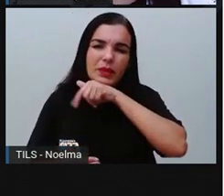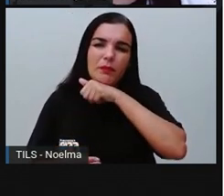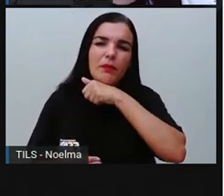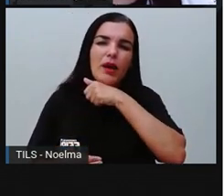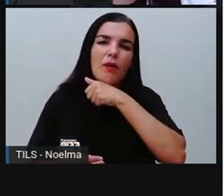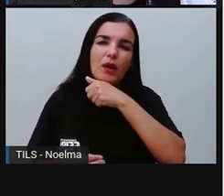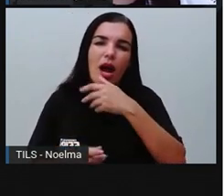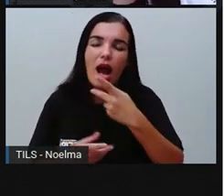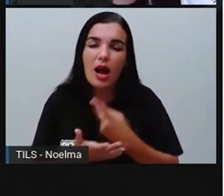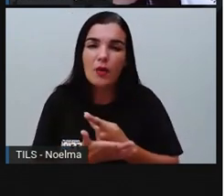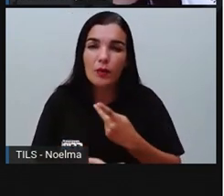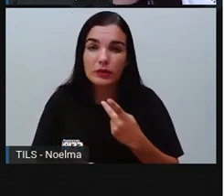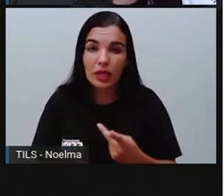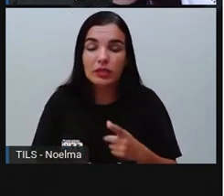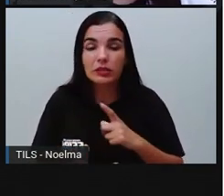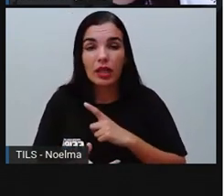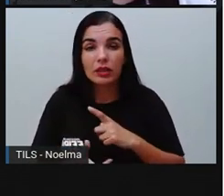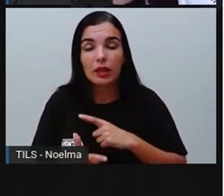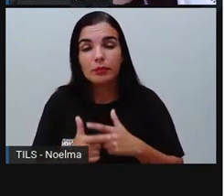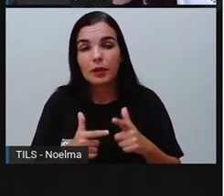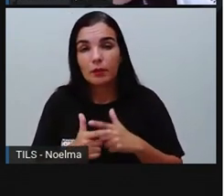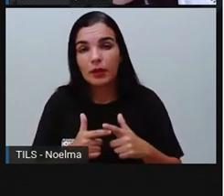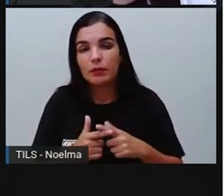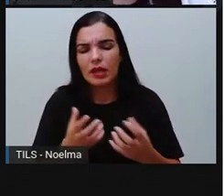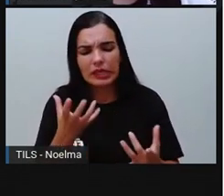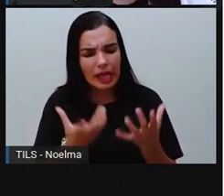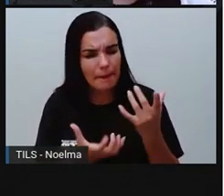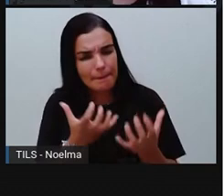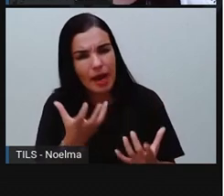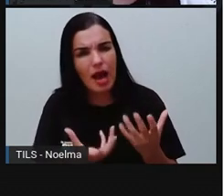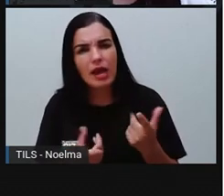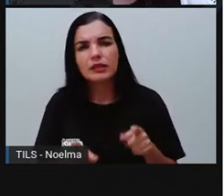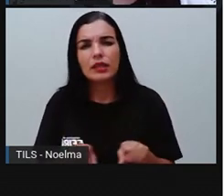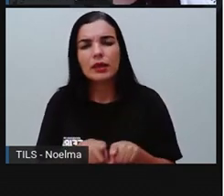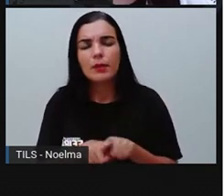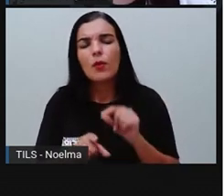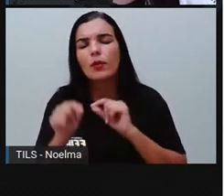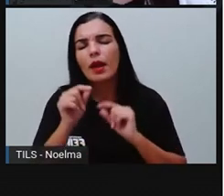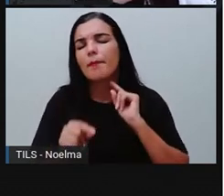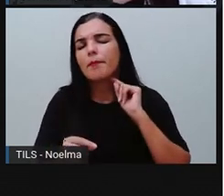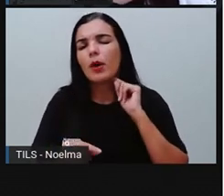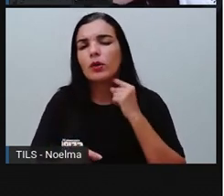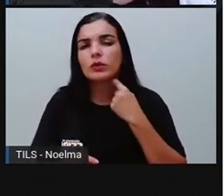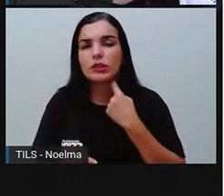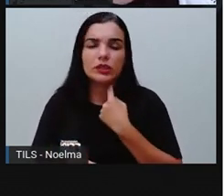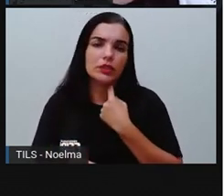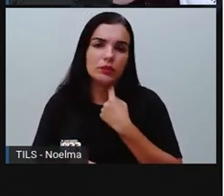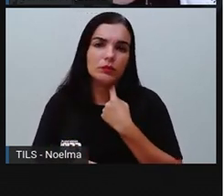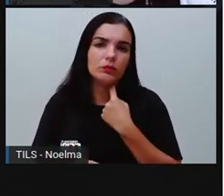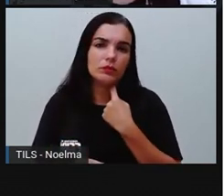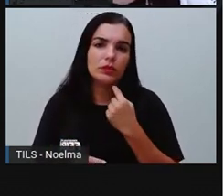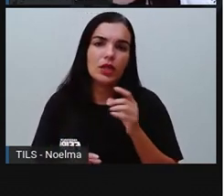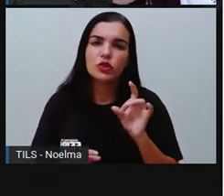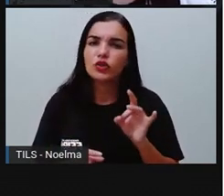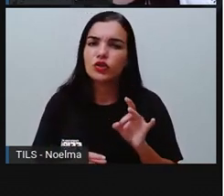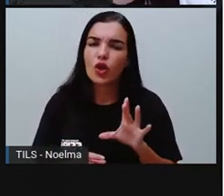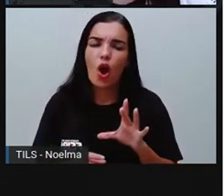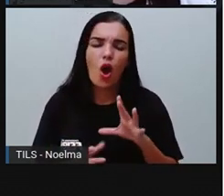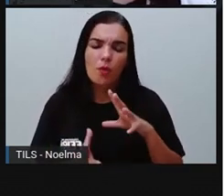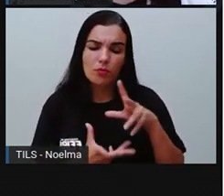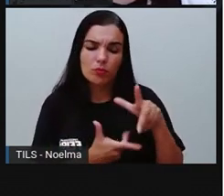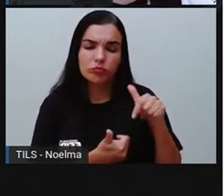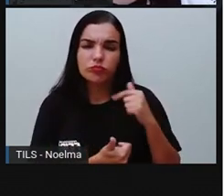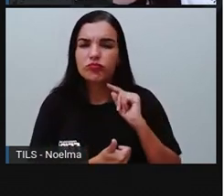acontece somente dessa forma, as queimadas e o desmatamento também, mas se falando de poluição, né? Mas não é somente através das